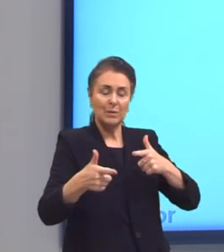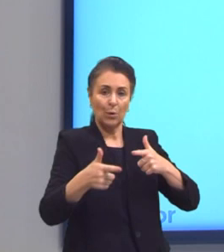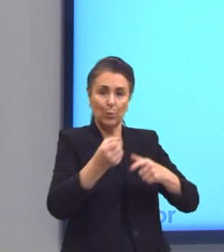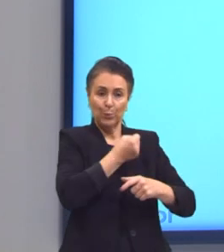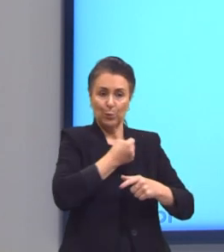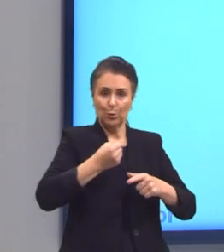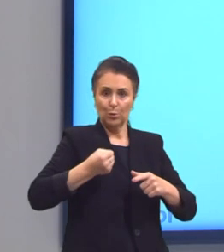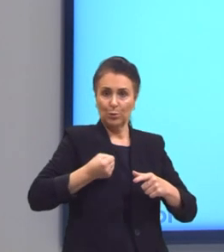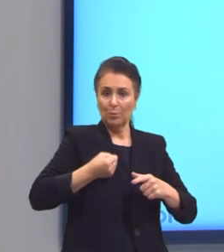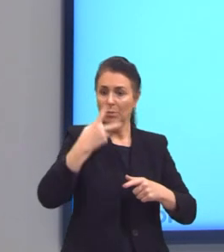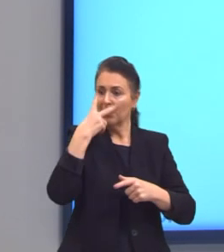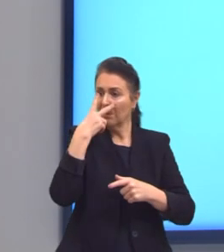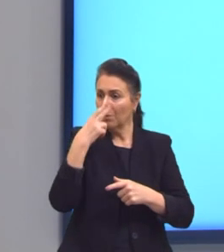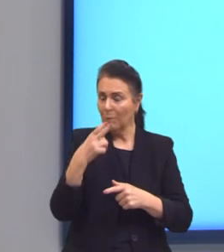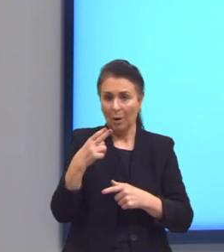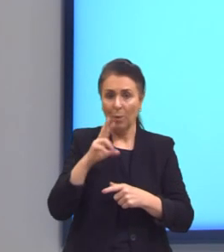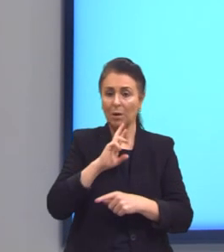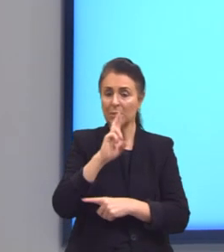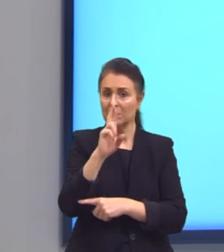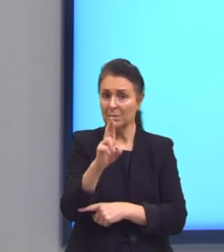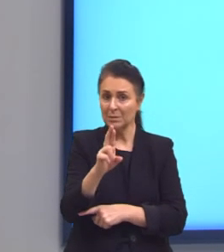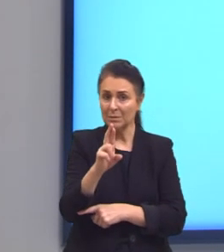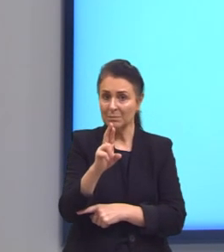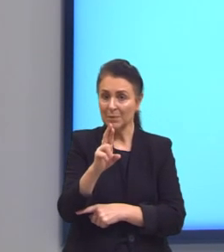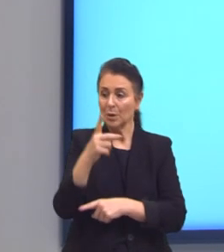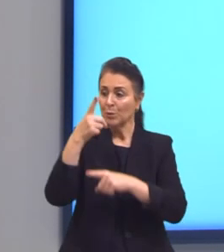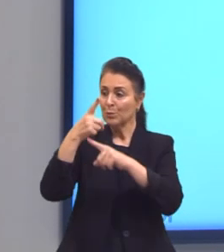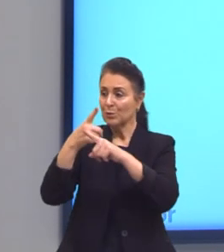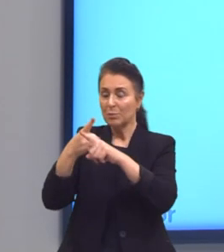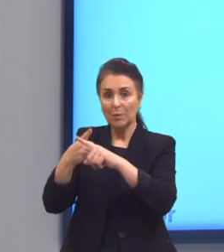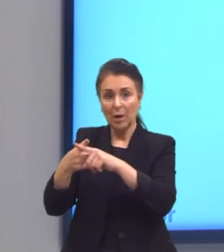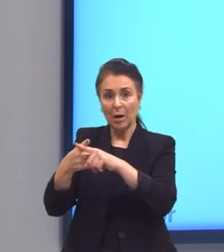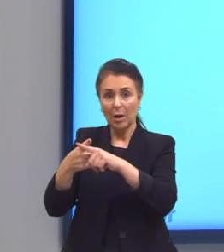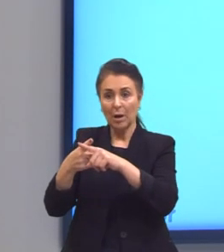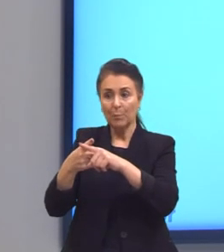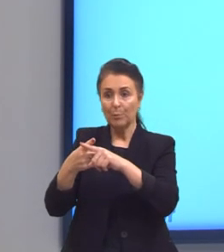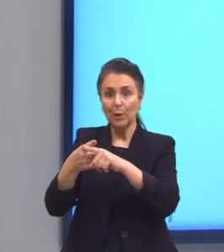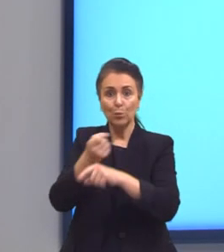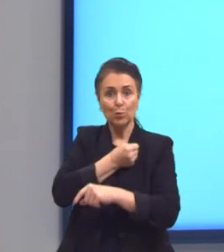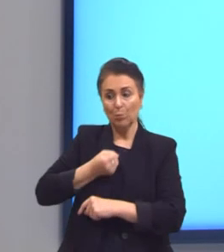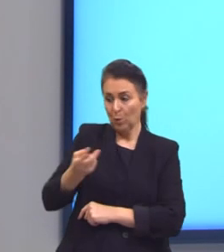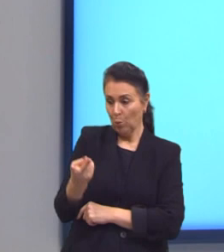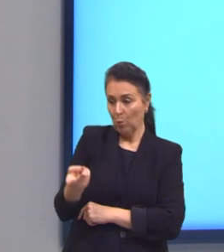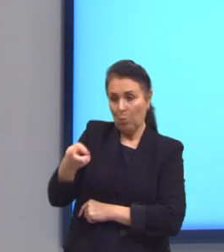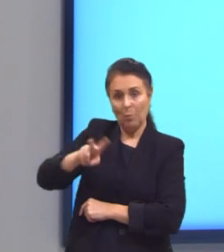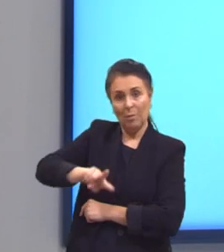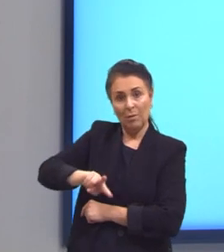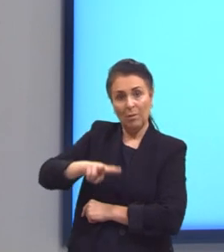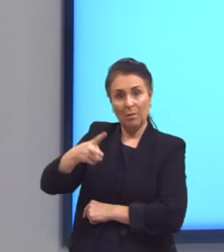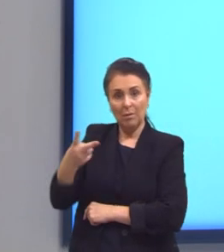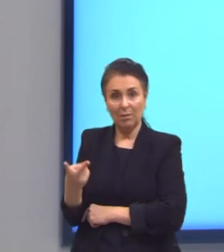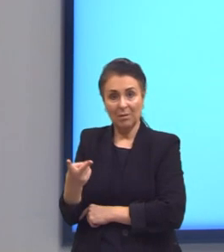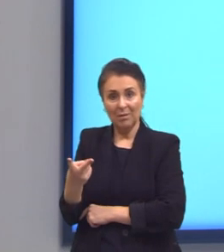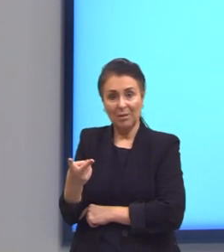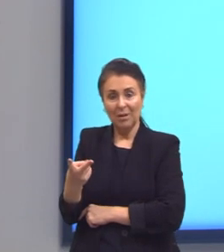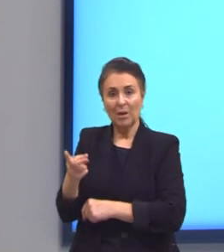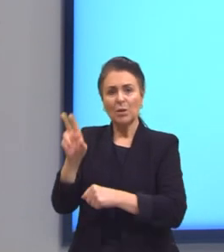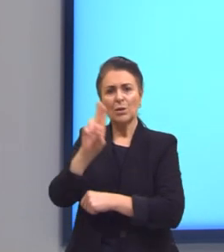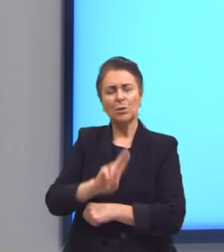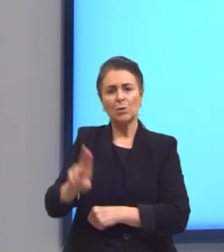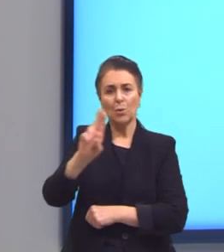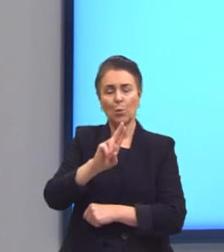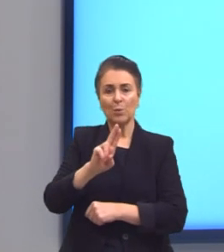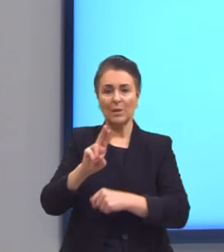número dá o mesmo resultado, né? Que multiplicar pelo seu inverso. E o inverso, quando a gente coloca o